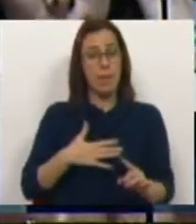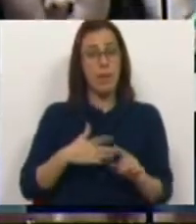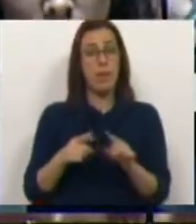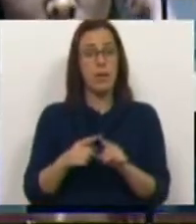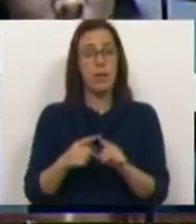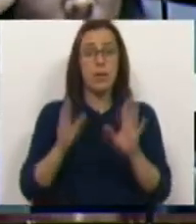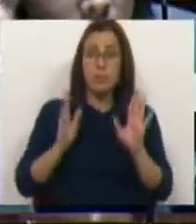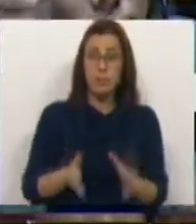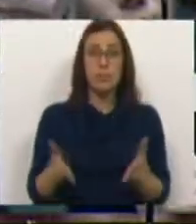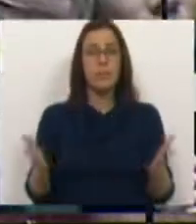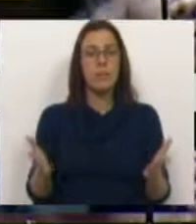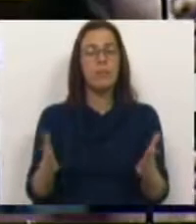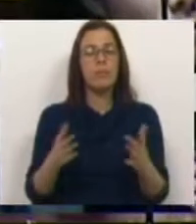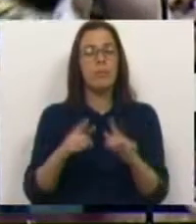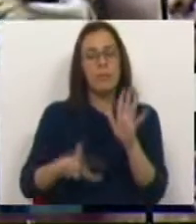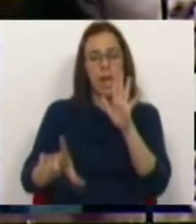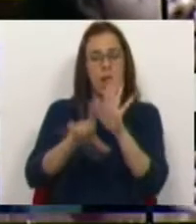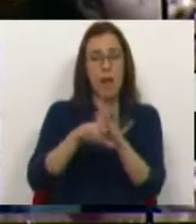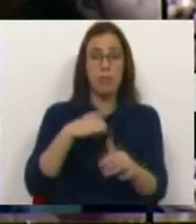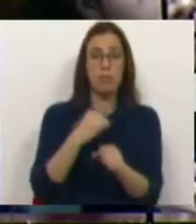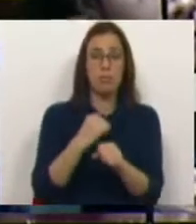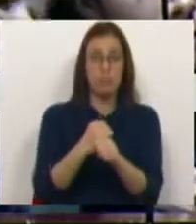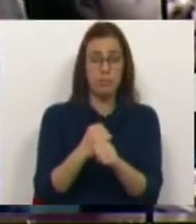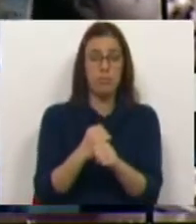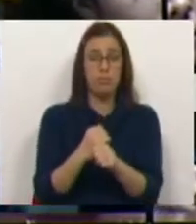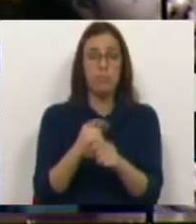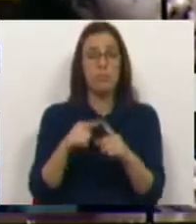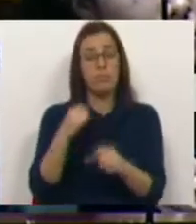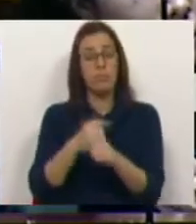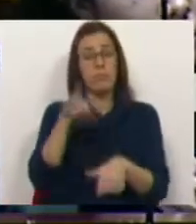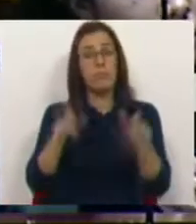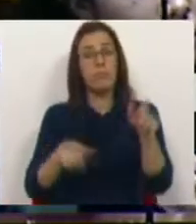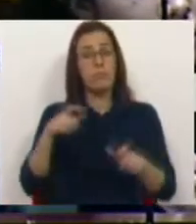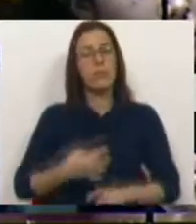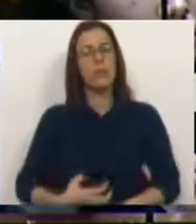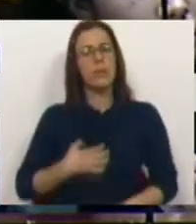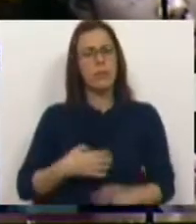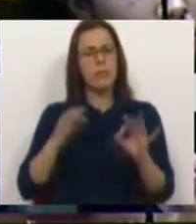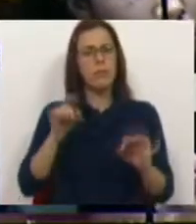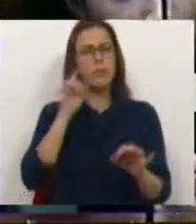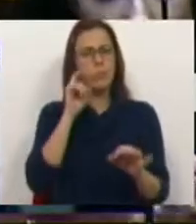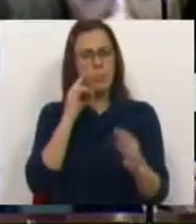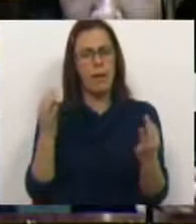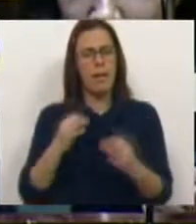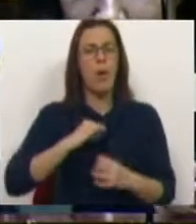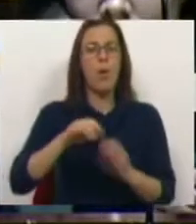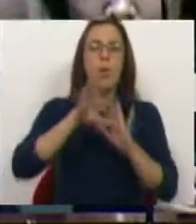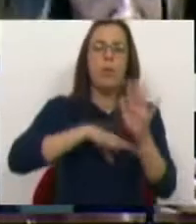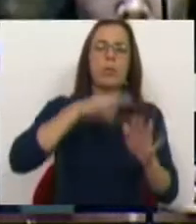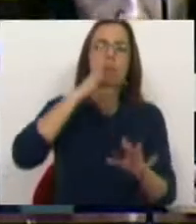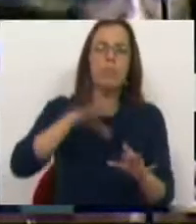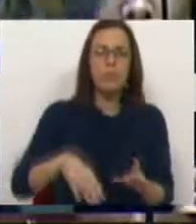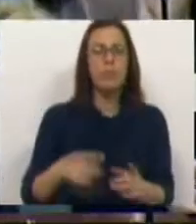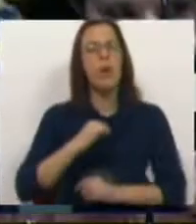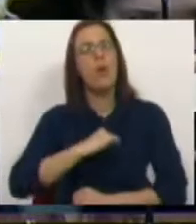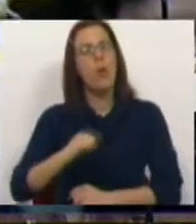tenham uma legislação laboral em que os trabalhadores se sintam protegidos contra a precariedade,